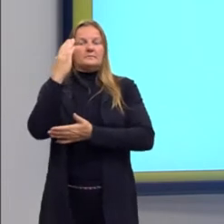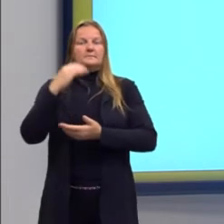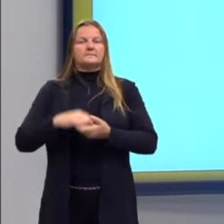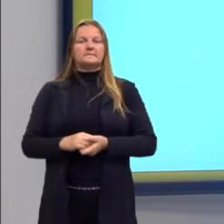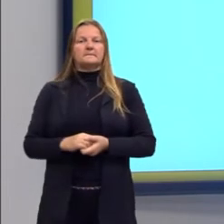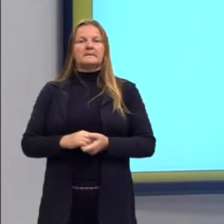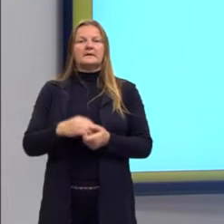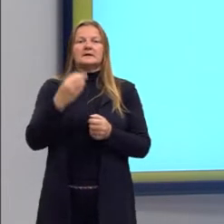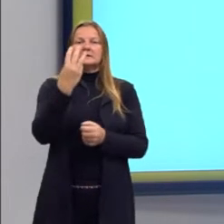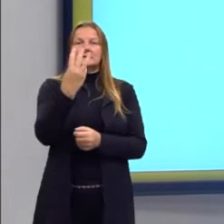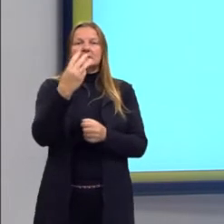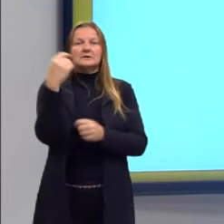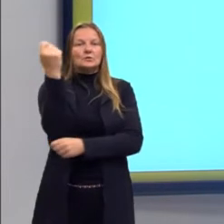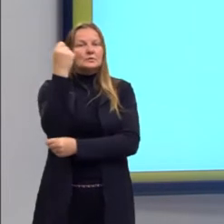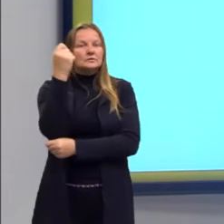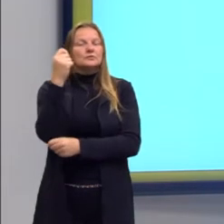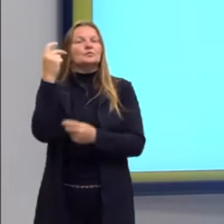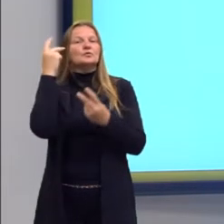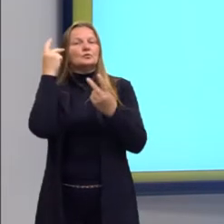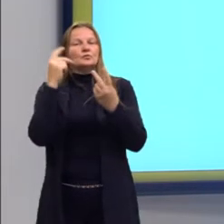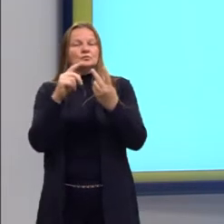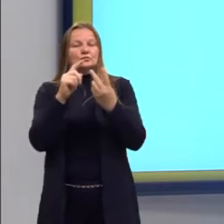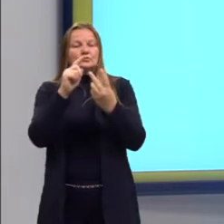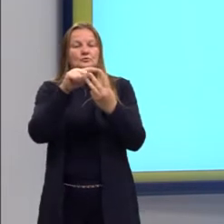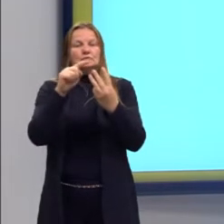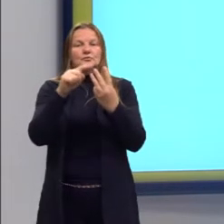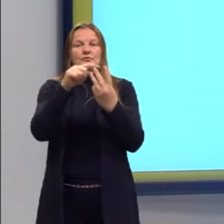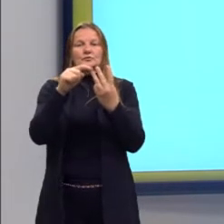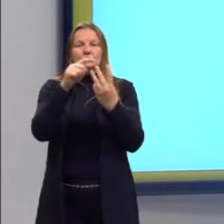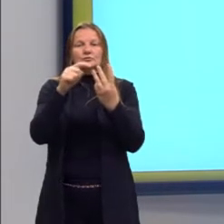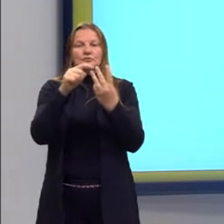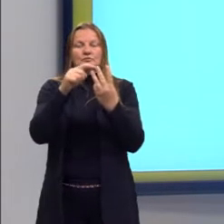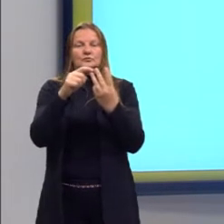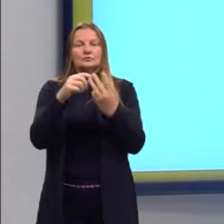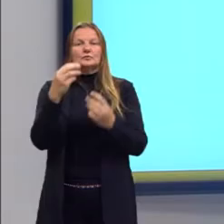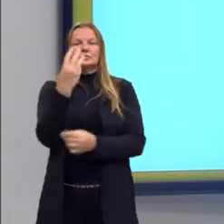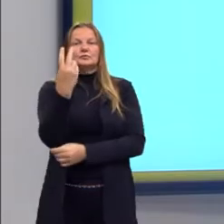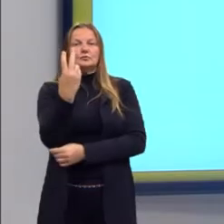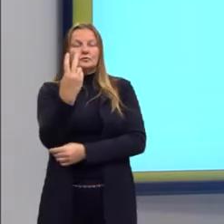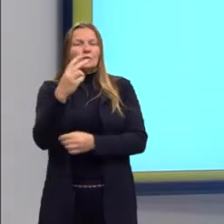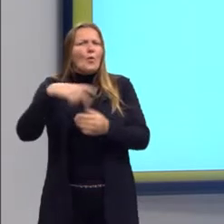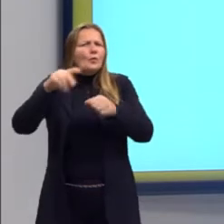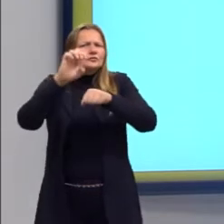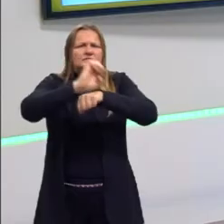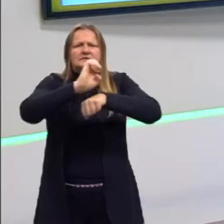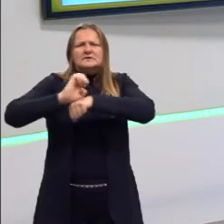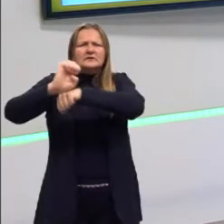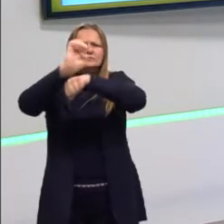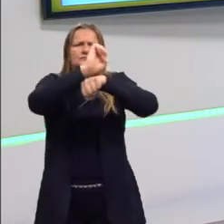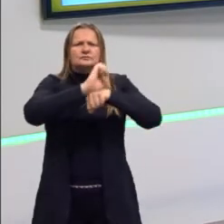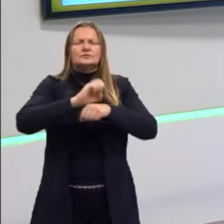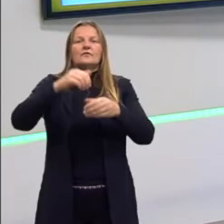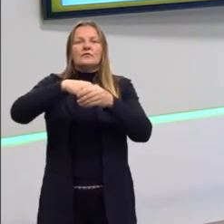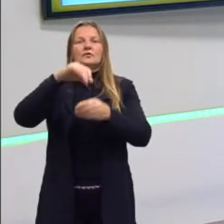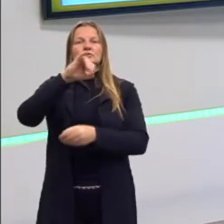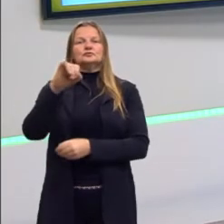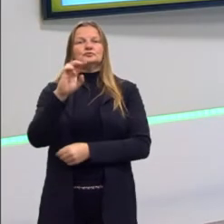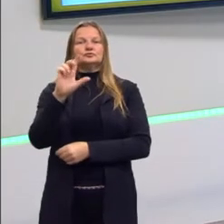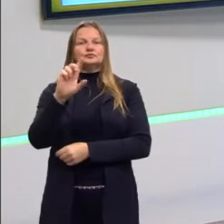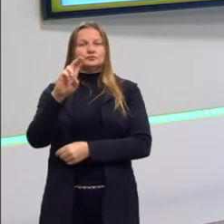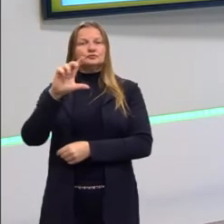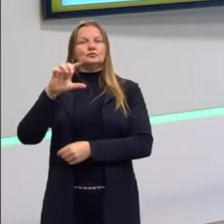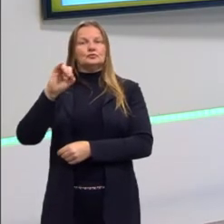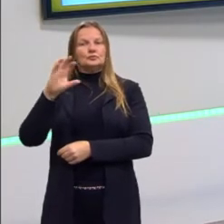nesses três estados, os outros todos votam no Júlio Prestes, só que tem um clima aí de revolta com essa